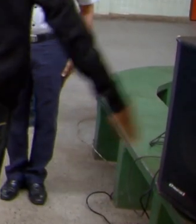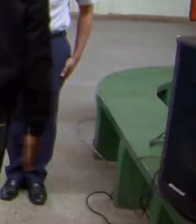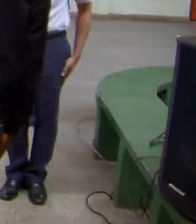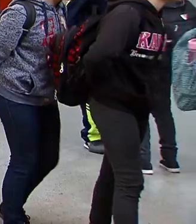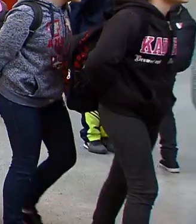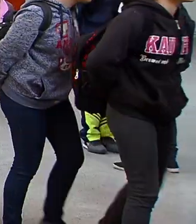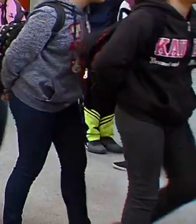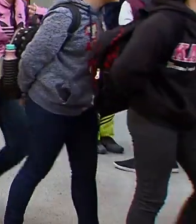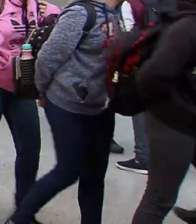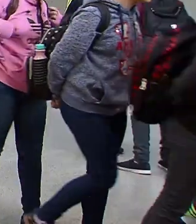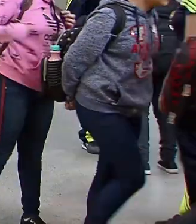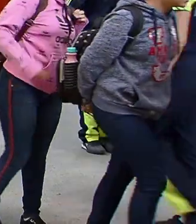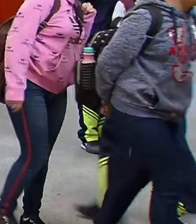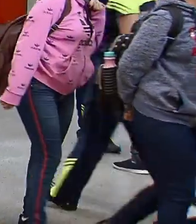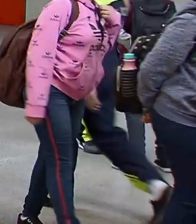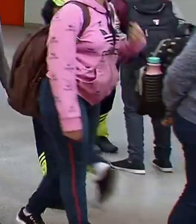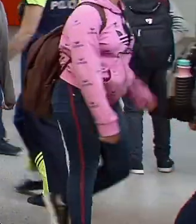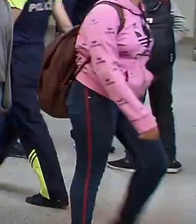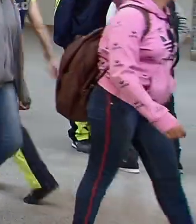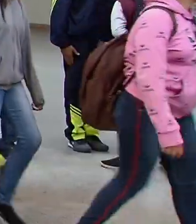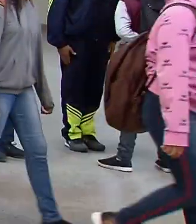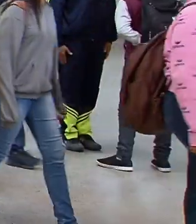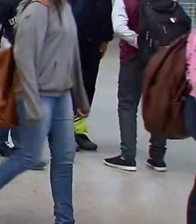amanhã.